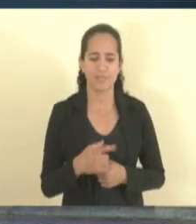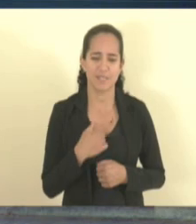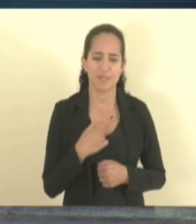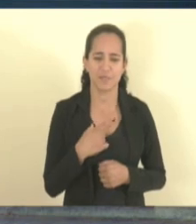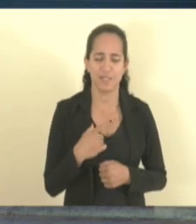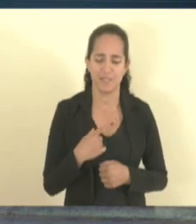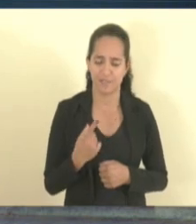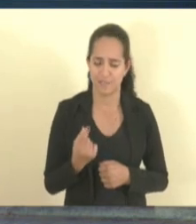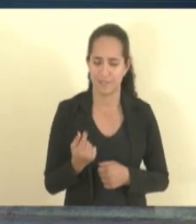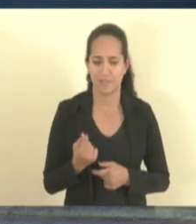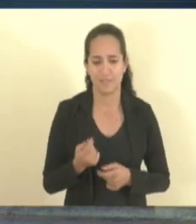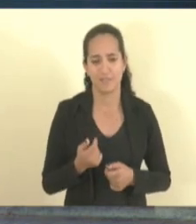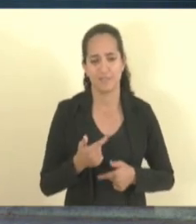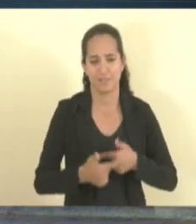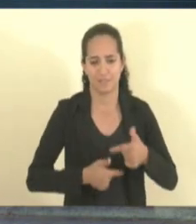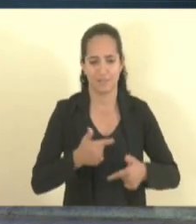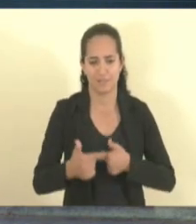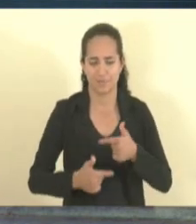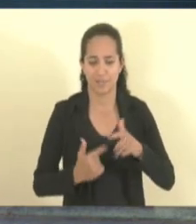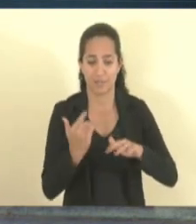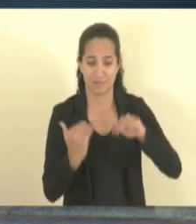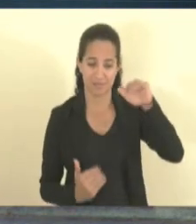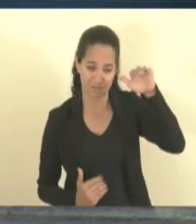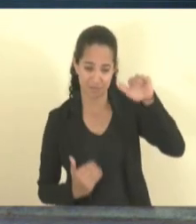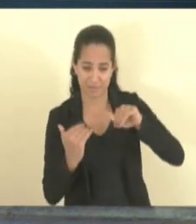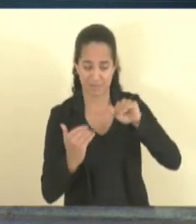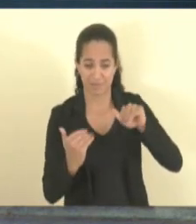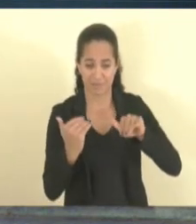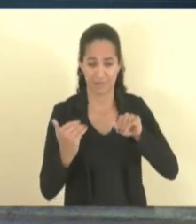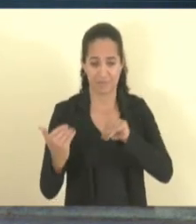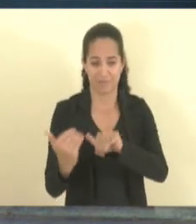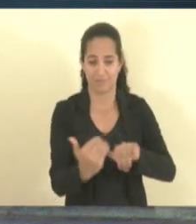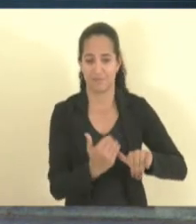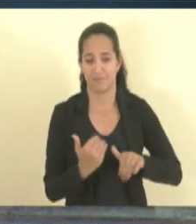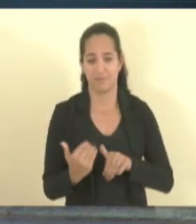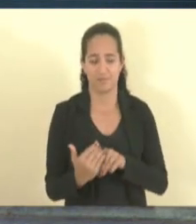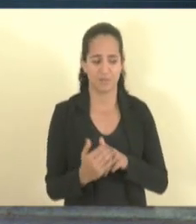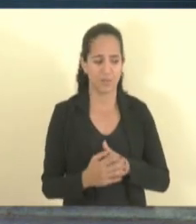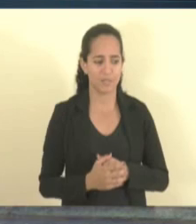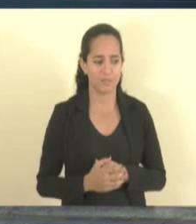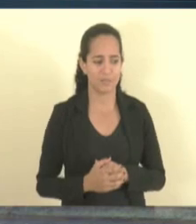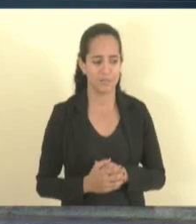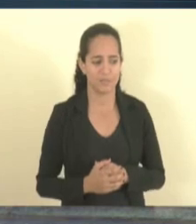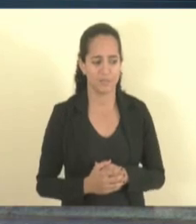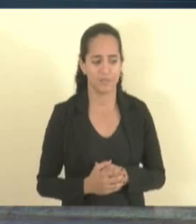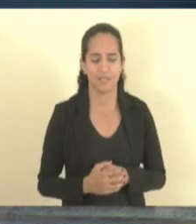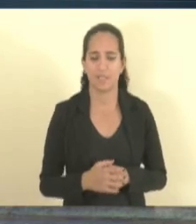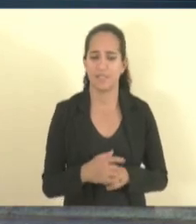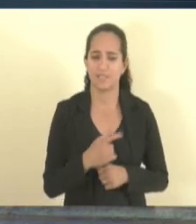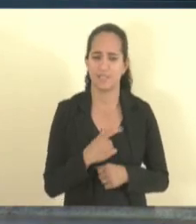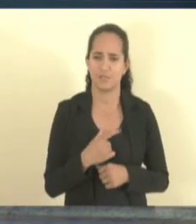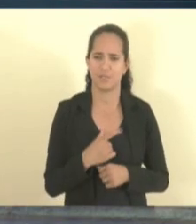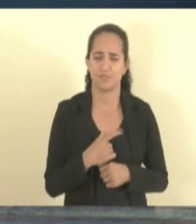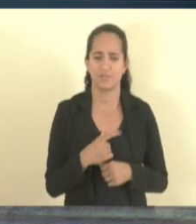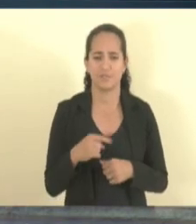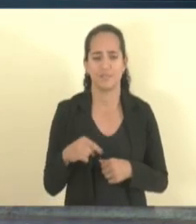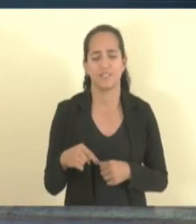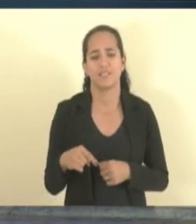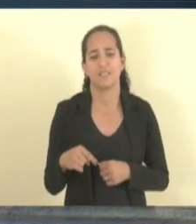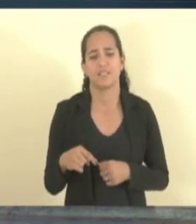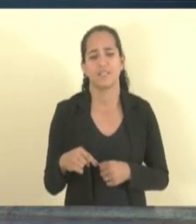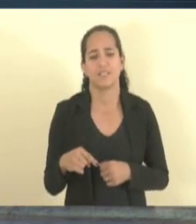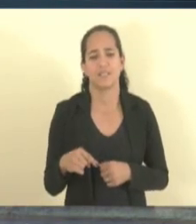emprego, diminui desigualdade social e aí realmente é onde a gente cumpre nossa missão.